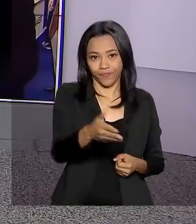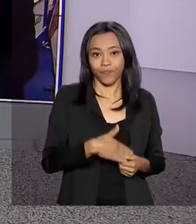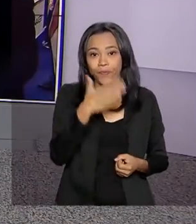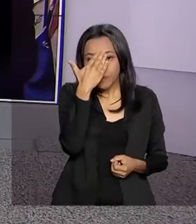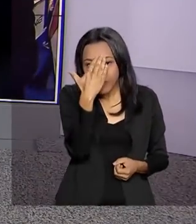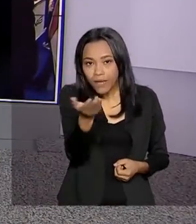trabalho para você. Obrigada.